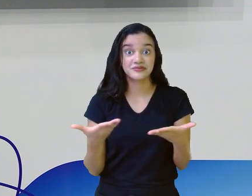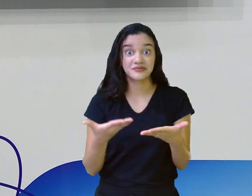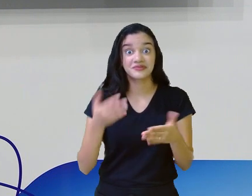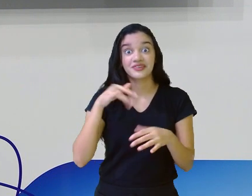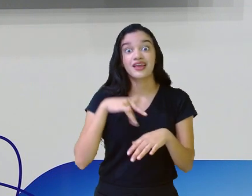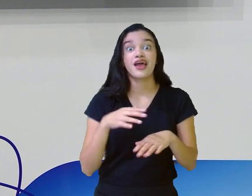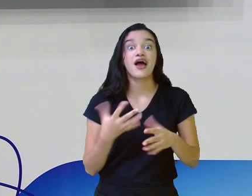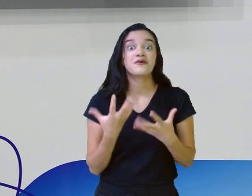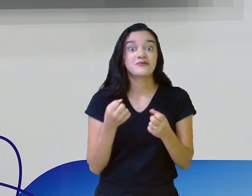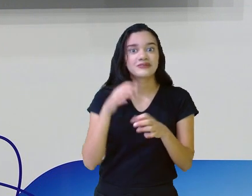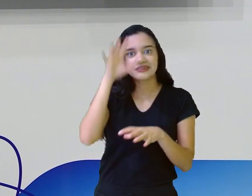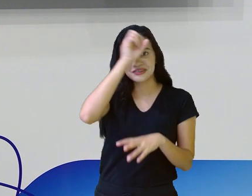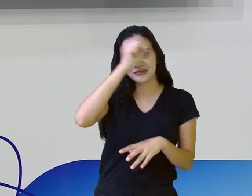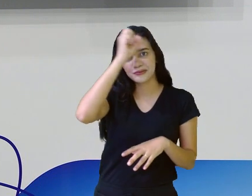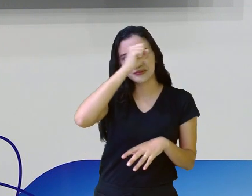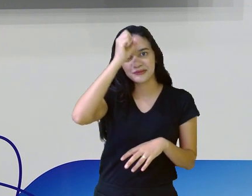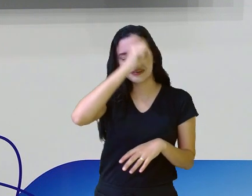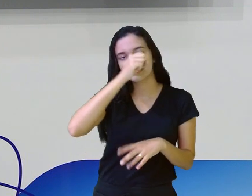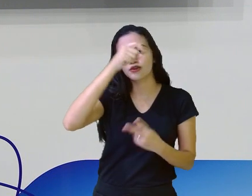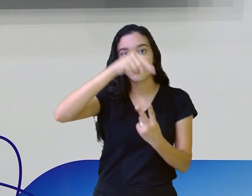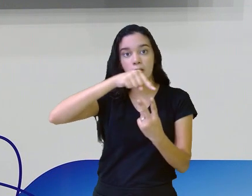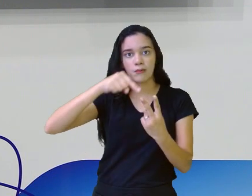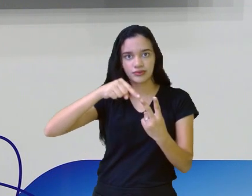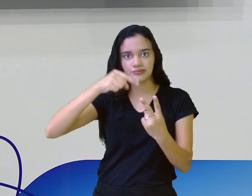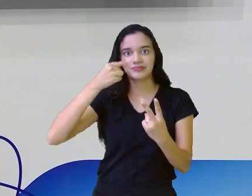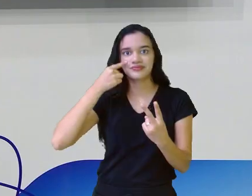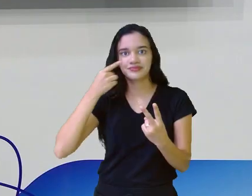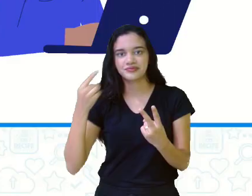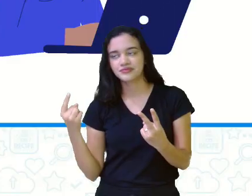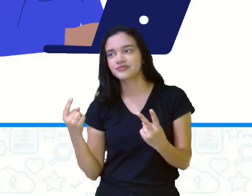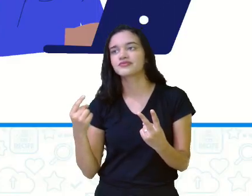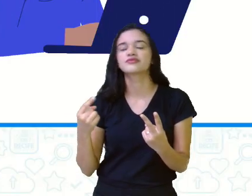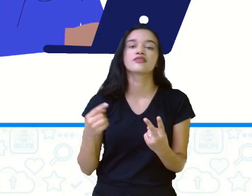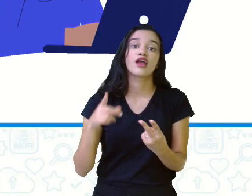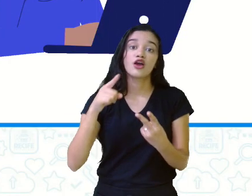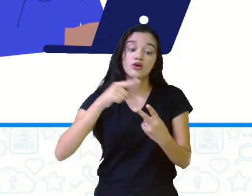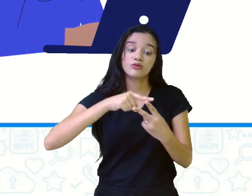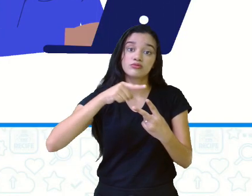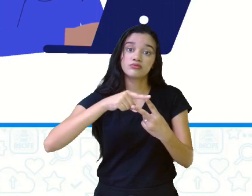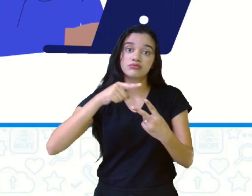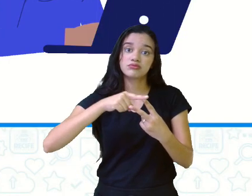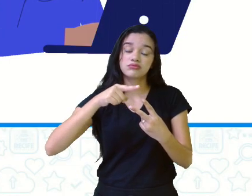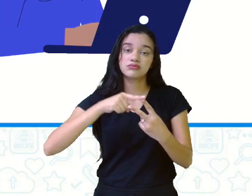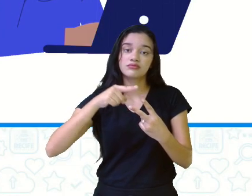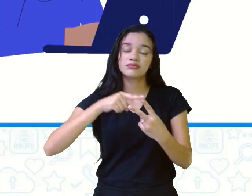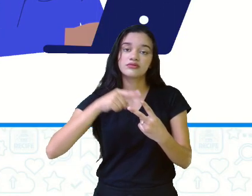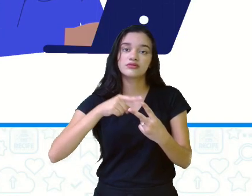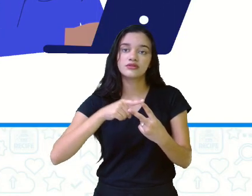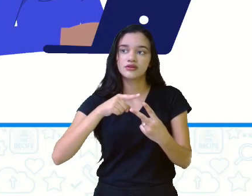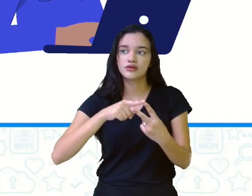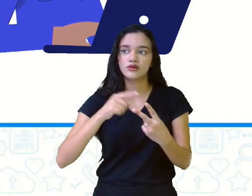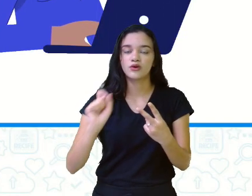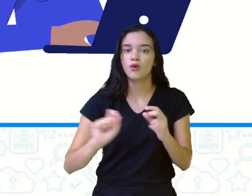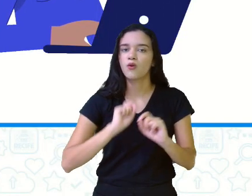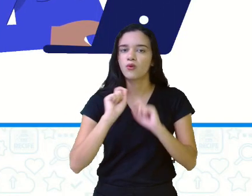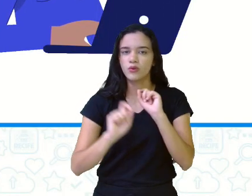sobre artigos definidos e indefinidos. Os artigos classificam-se em